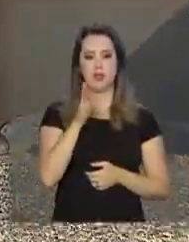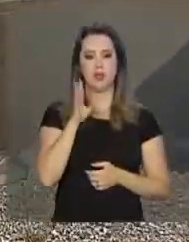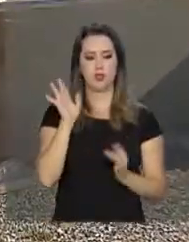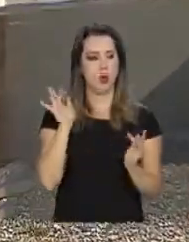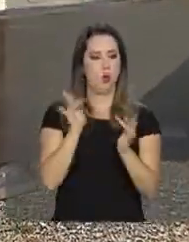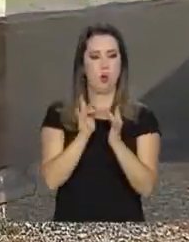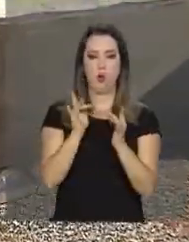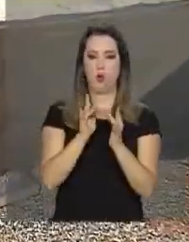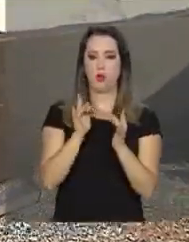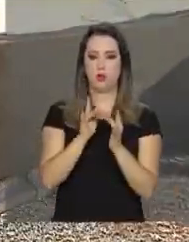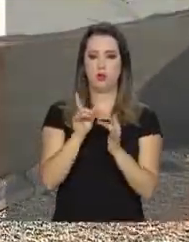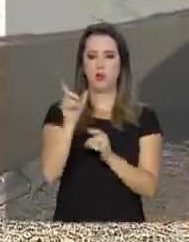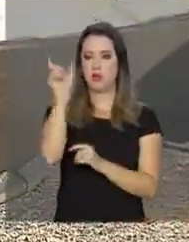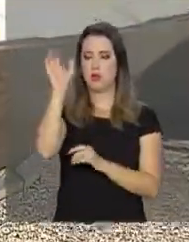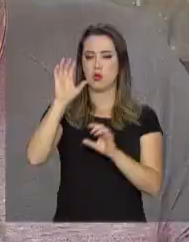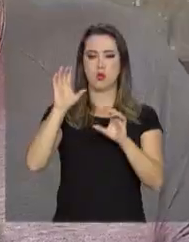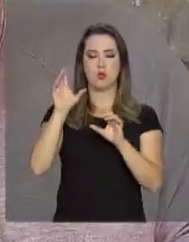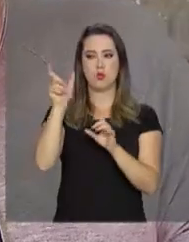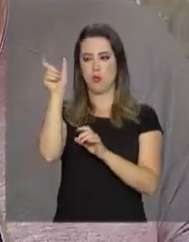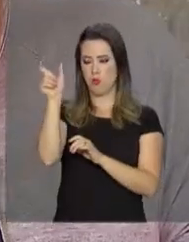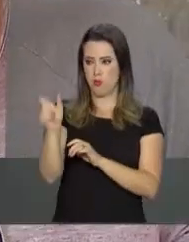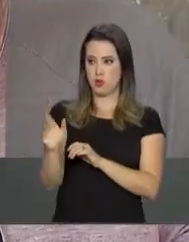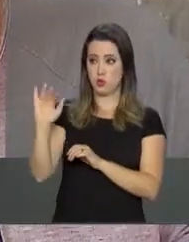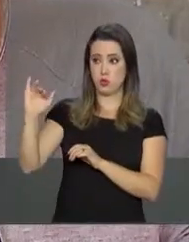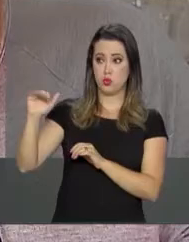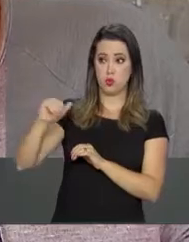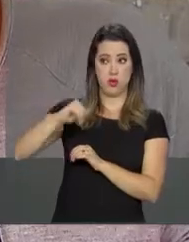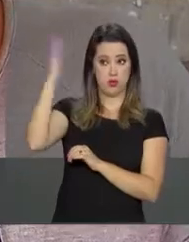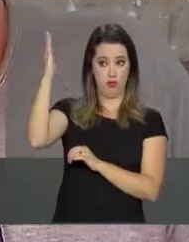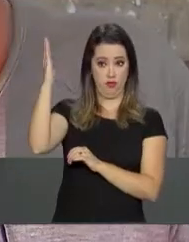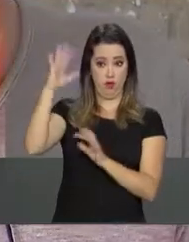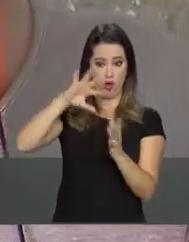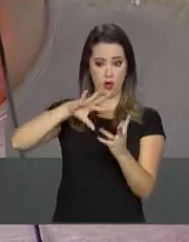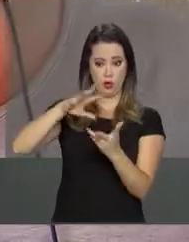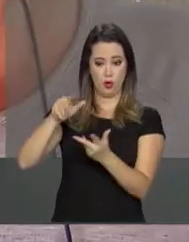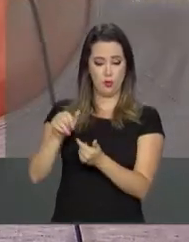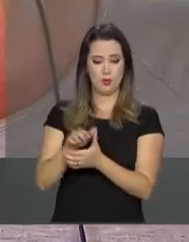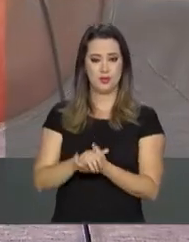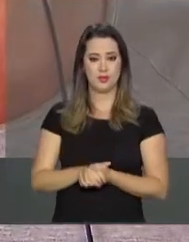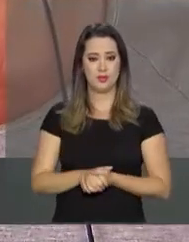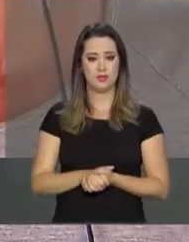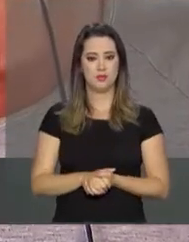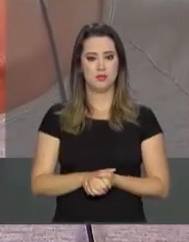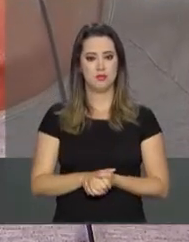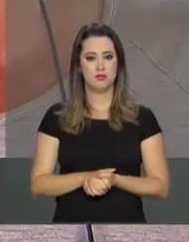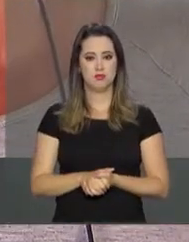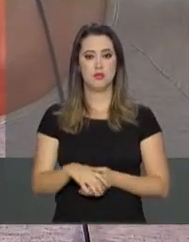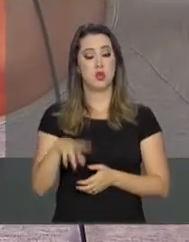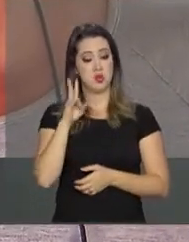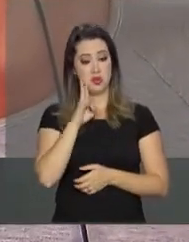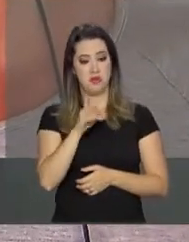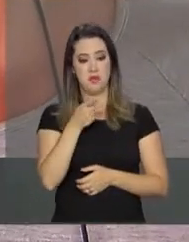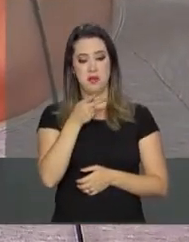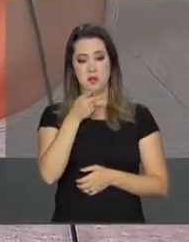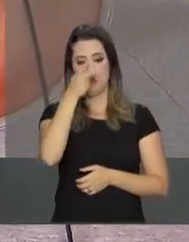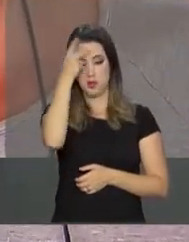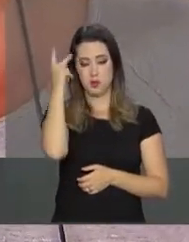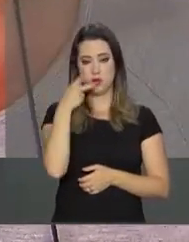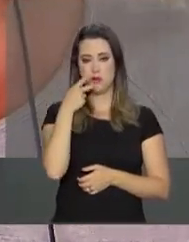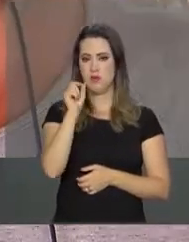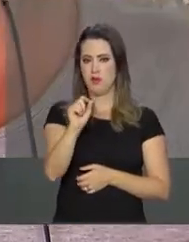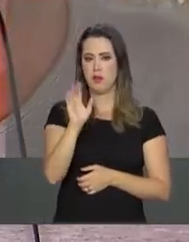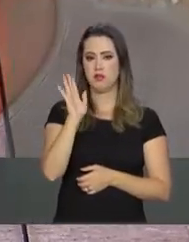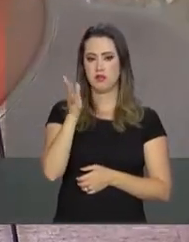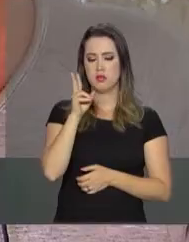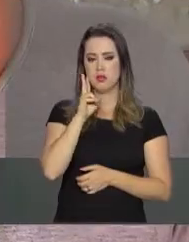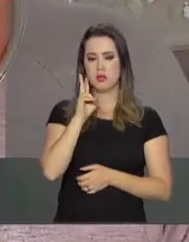tido contato com extraterrestres. Eu já escutei relatos de pessoas idôneas que dizem terem